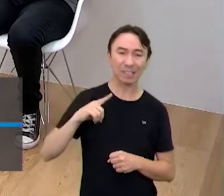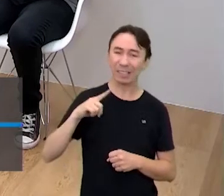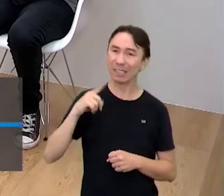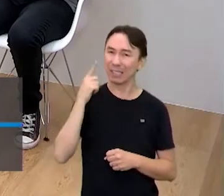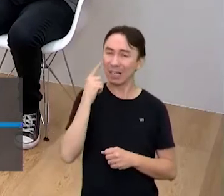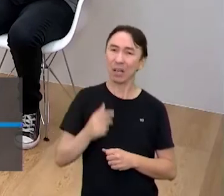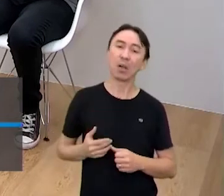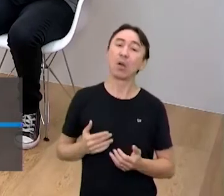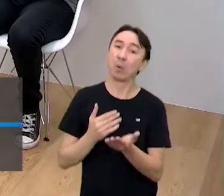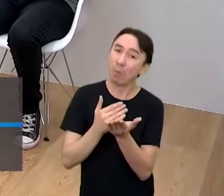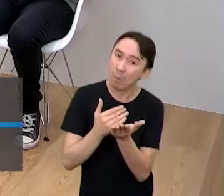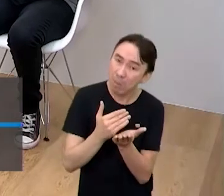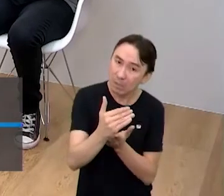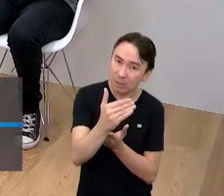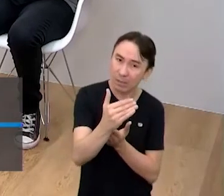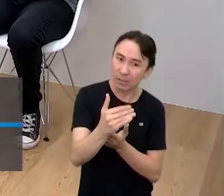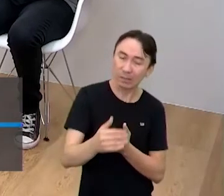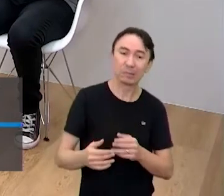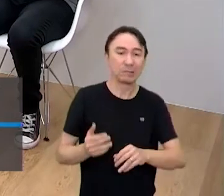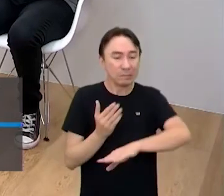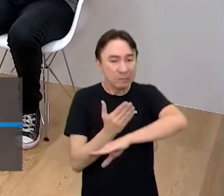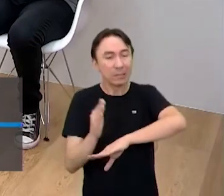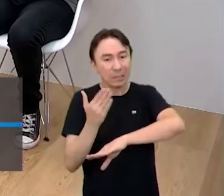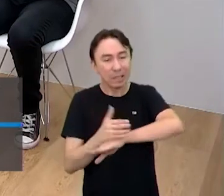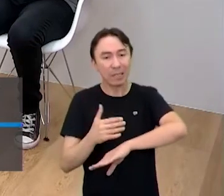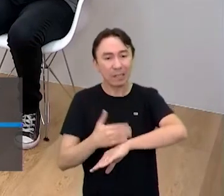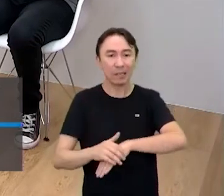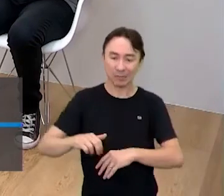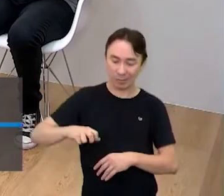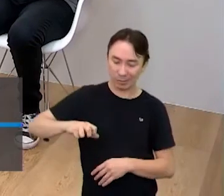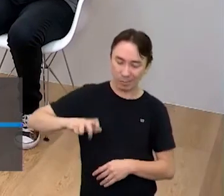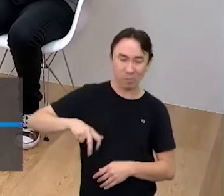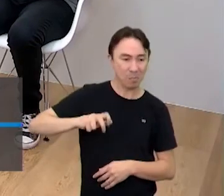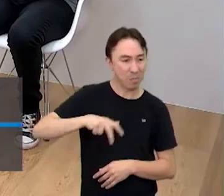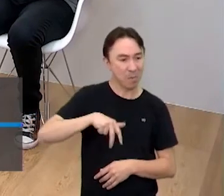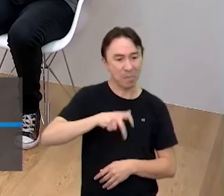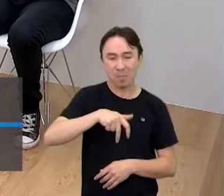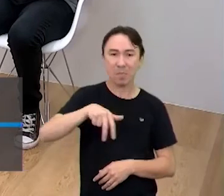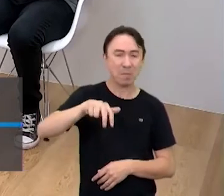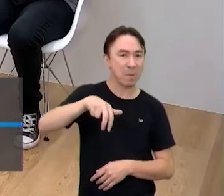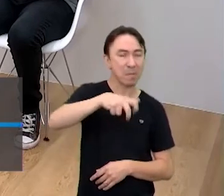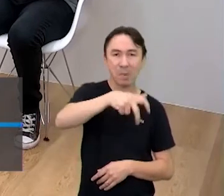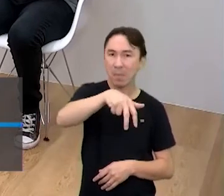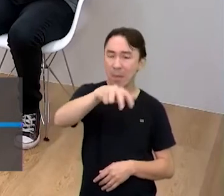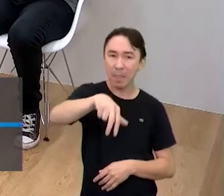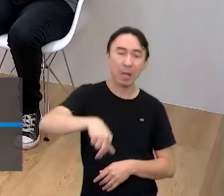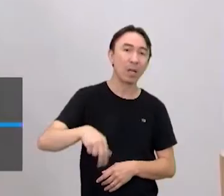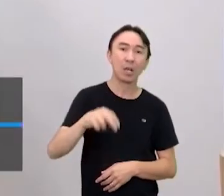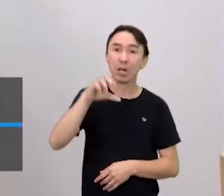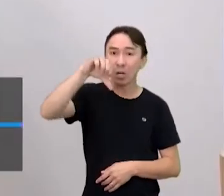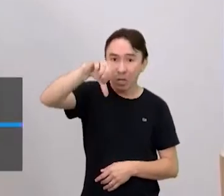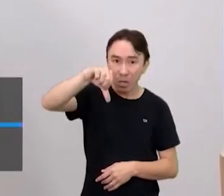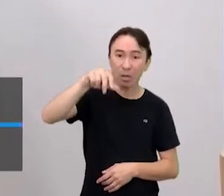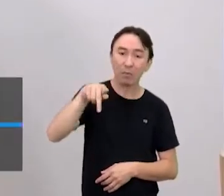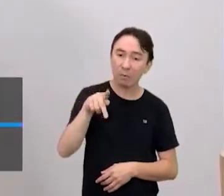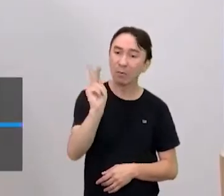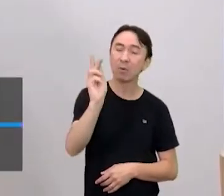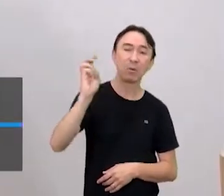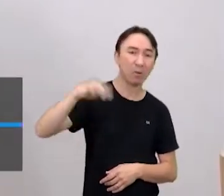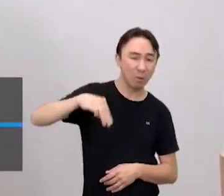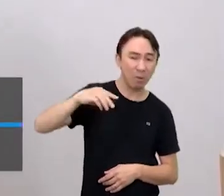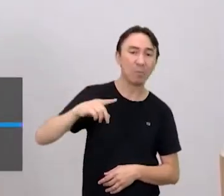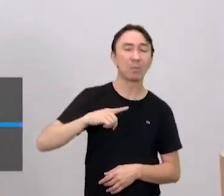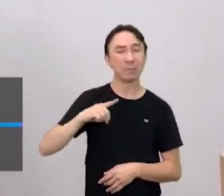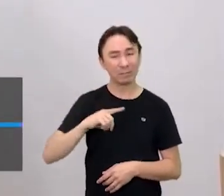começar a treinar. Nossa, é o aquecimento. É aquecimento, é 9 quilômetros você correndo, né? Daí, você corre a estrada e